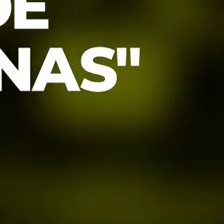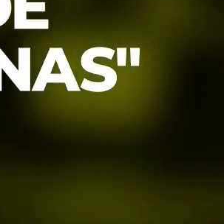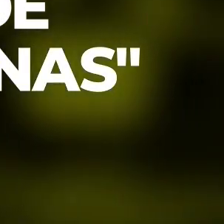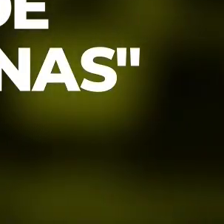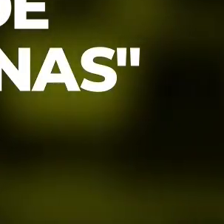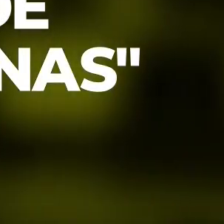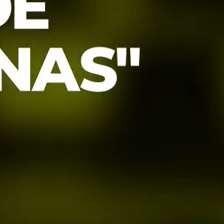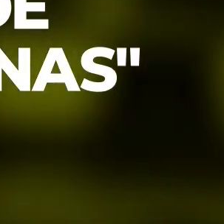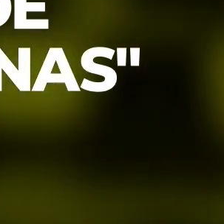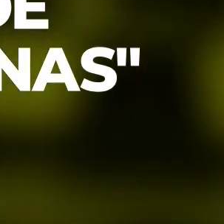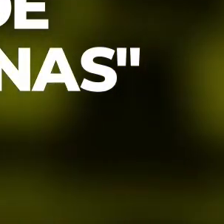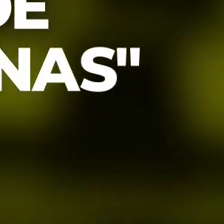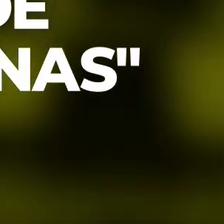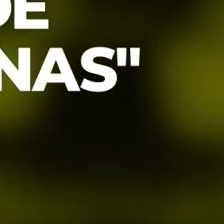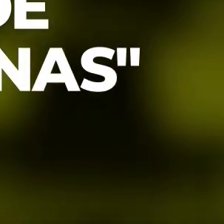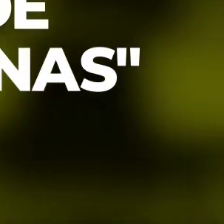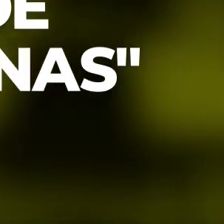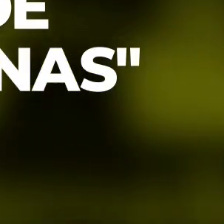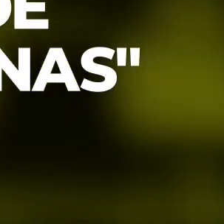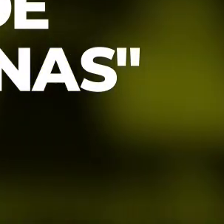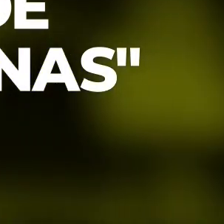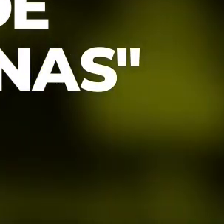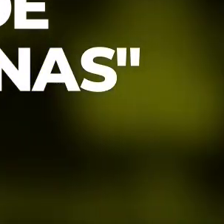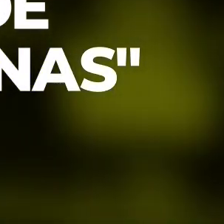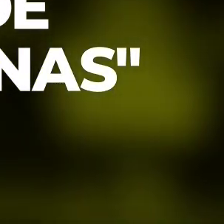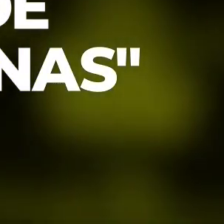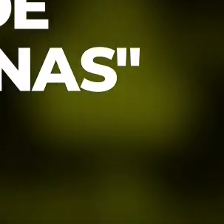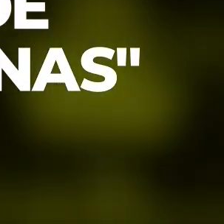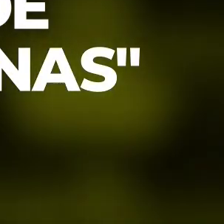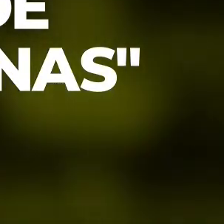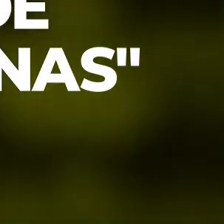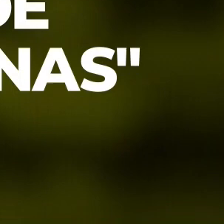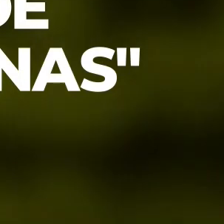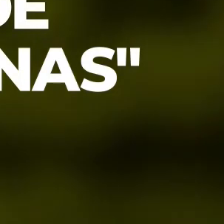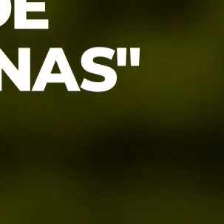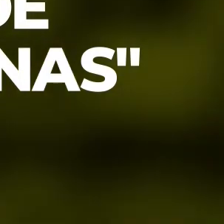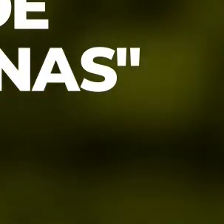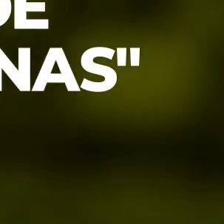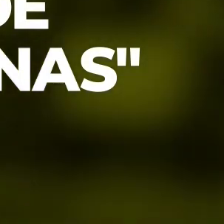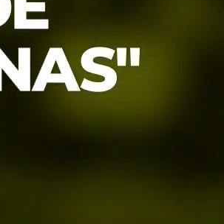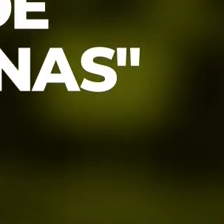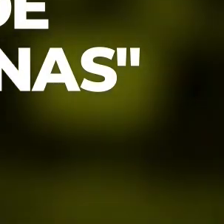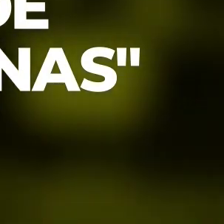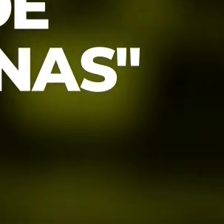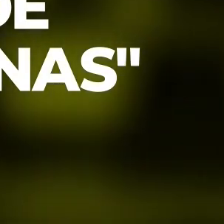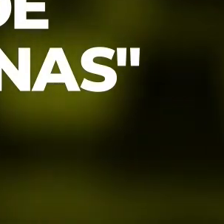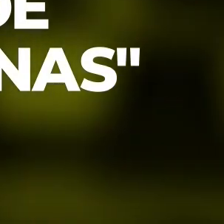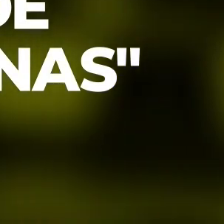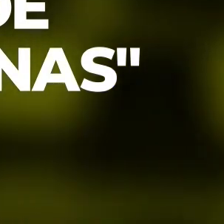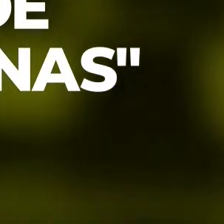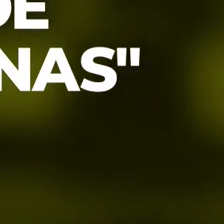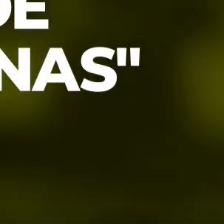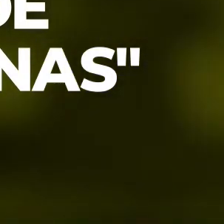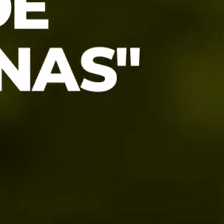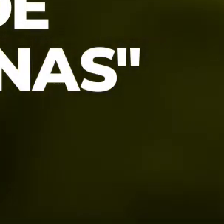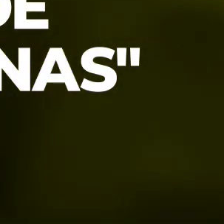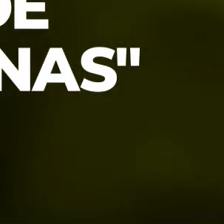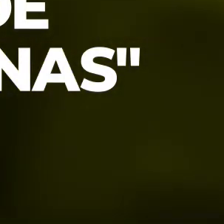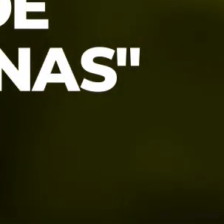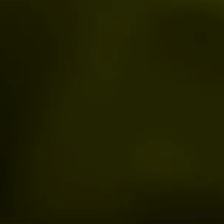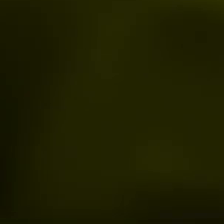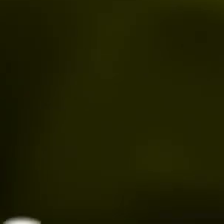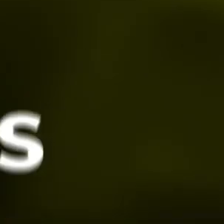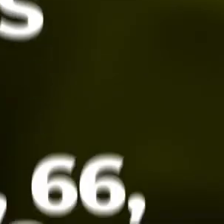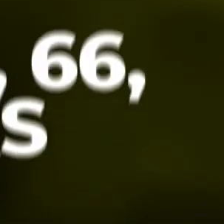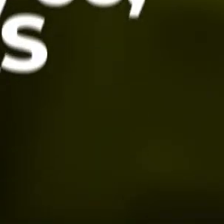do prefeito, trata do parcelamento, ocupação e uso do solo nas áreas rurais e urbanas na área de proteção ambiental de